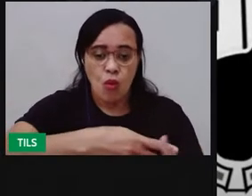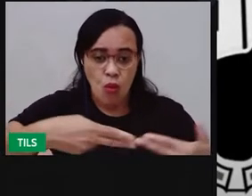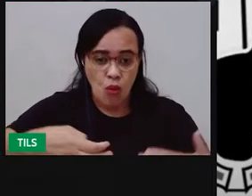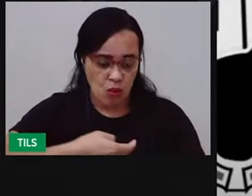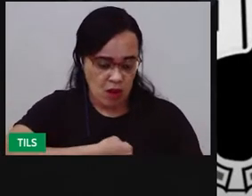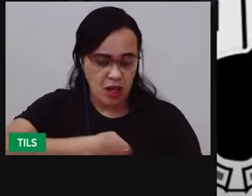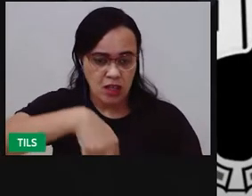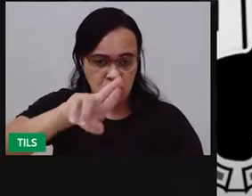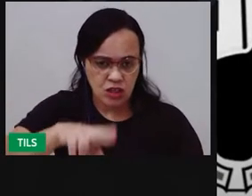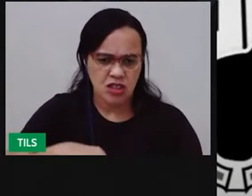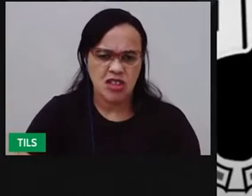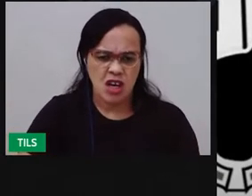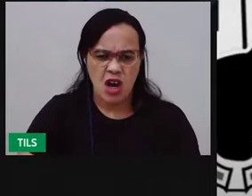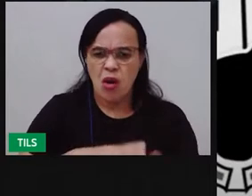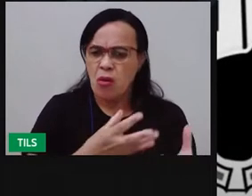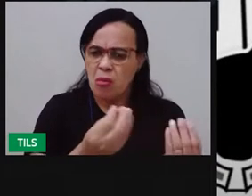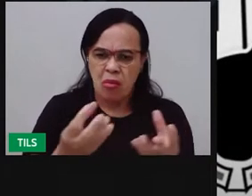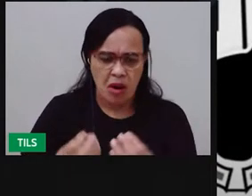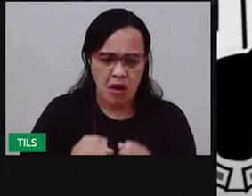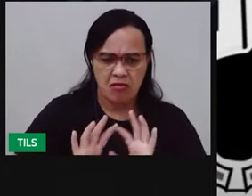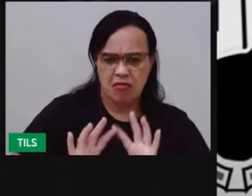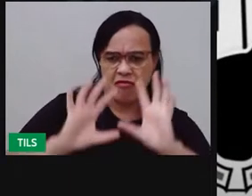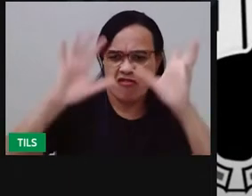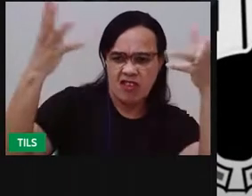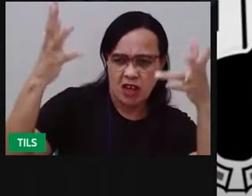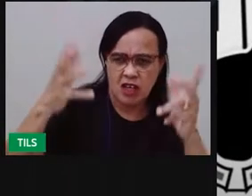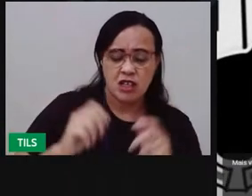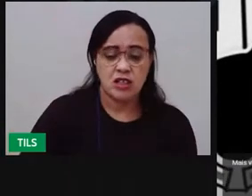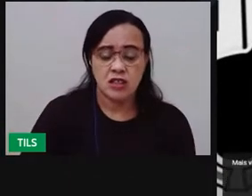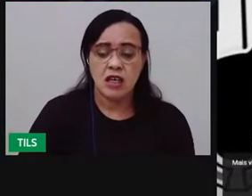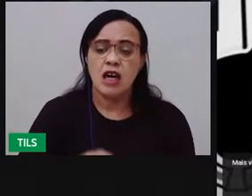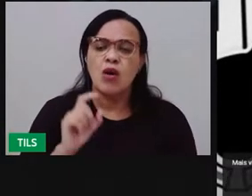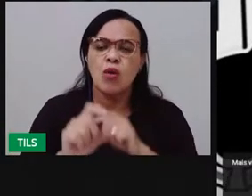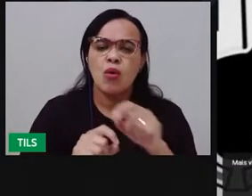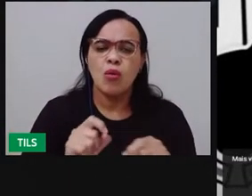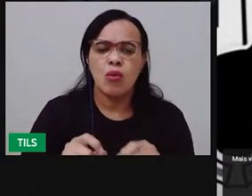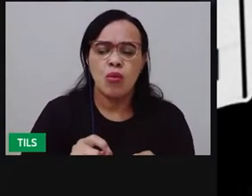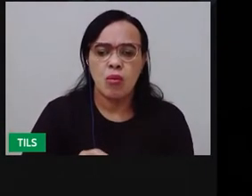peregrinações, festejos e rituais em homenagem a...